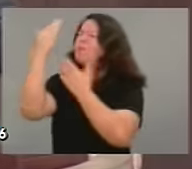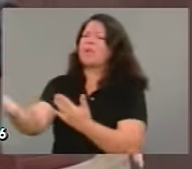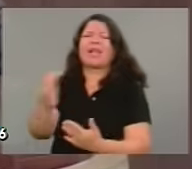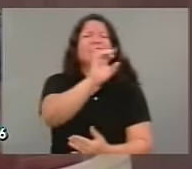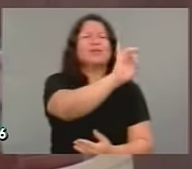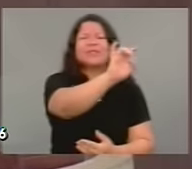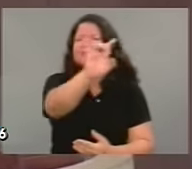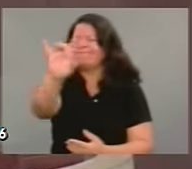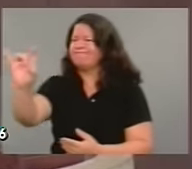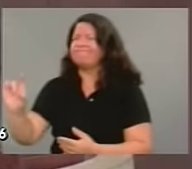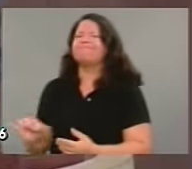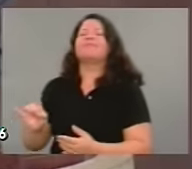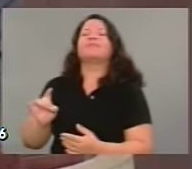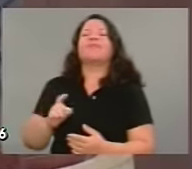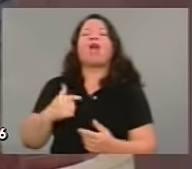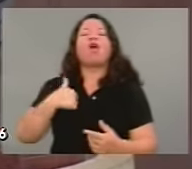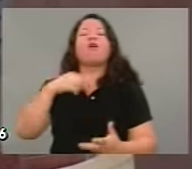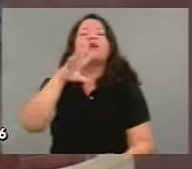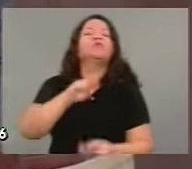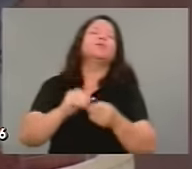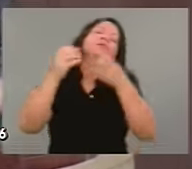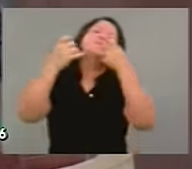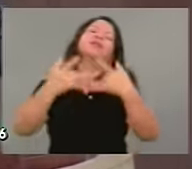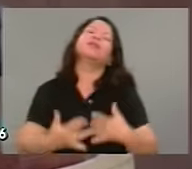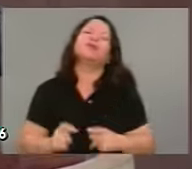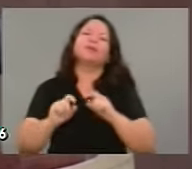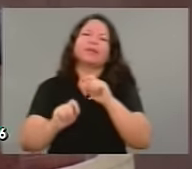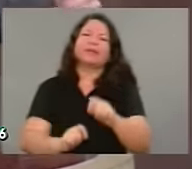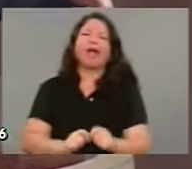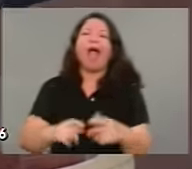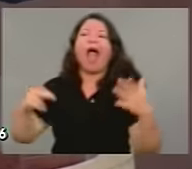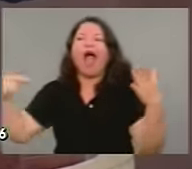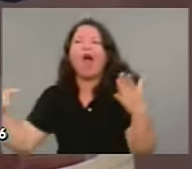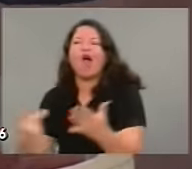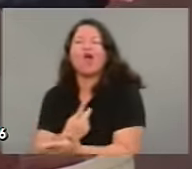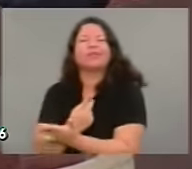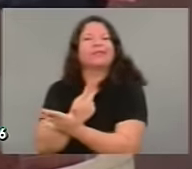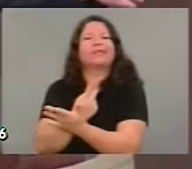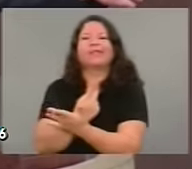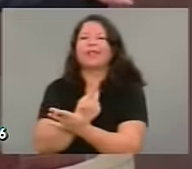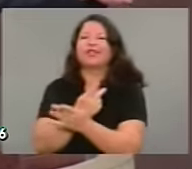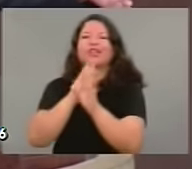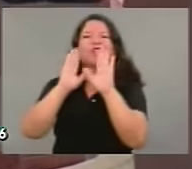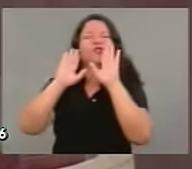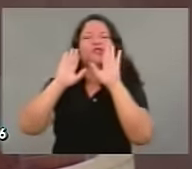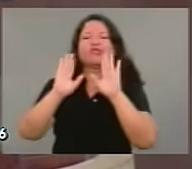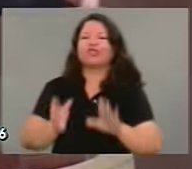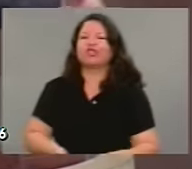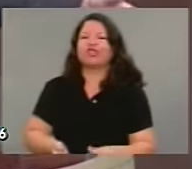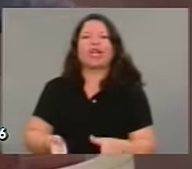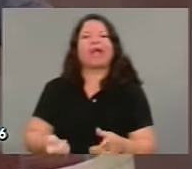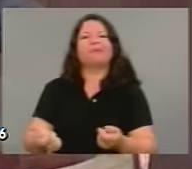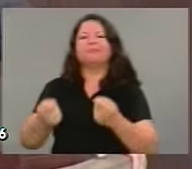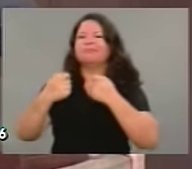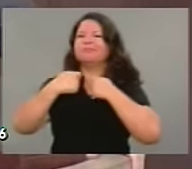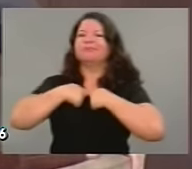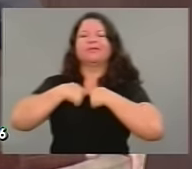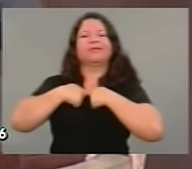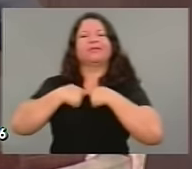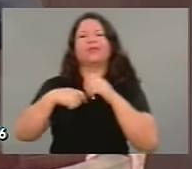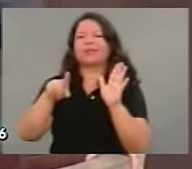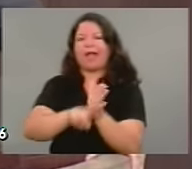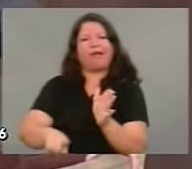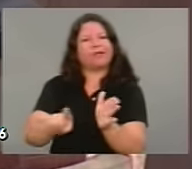e dizer o seguinte, eu acho que o dano é irreversível, porque a velocidade da infâmia é muito maior do que a velocidade